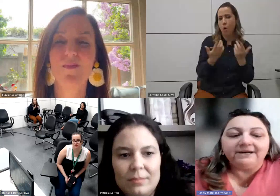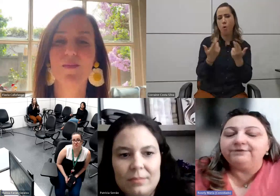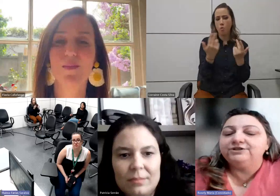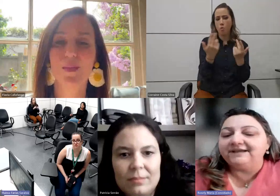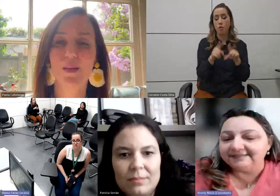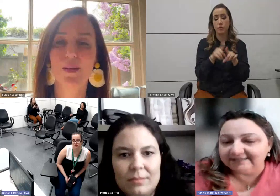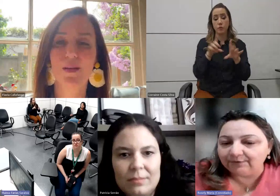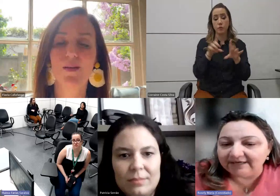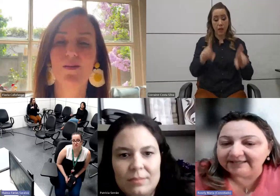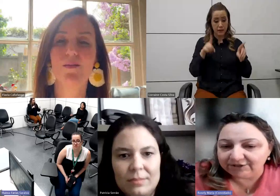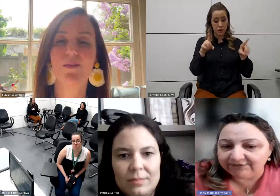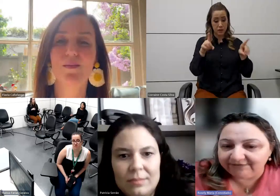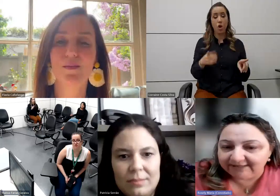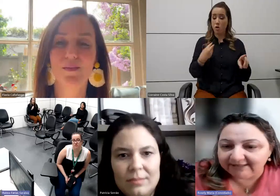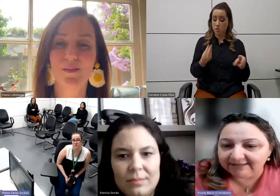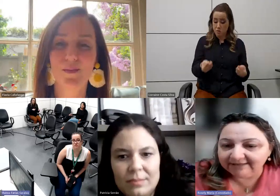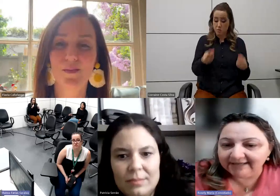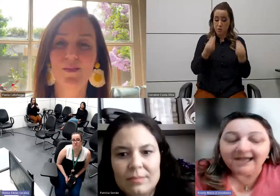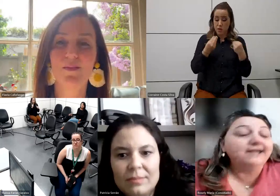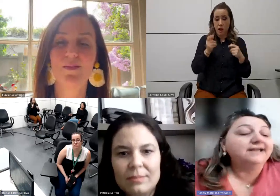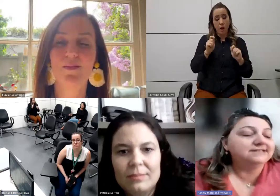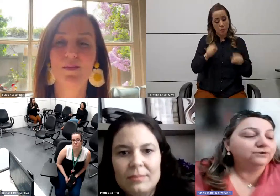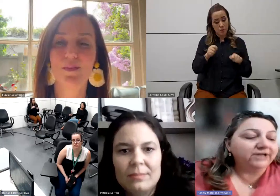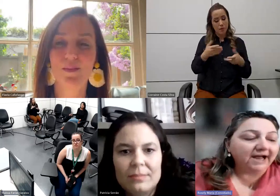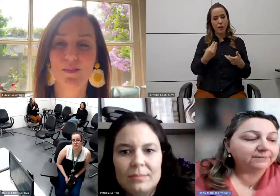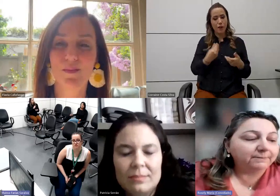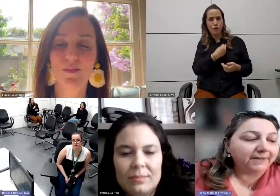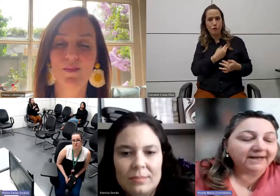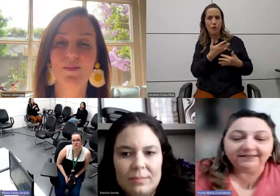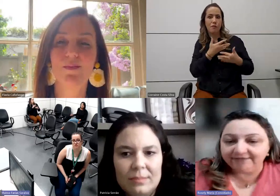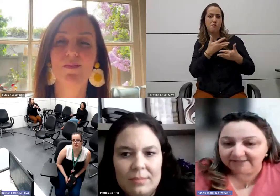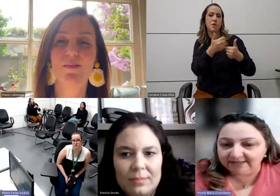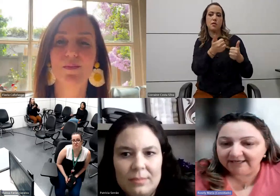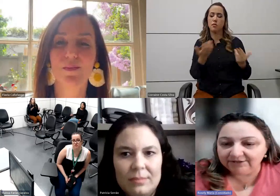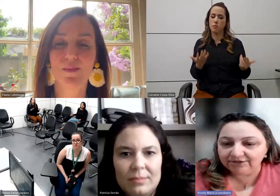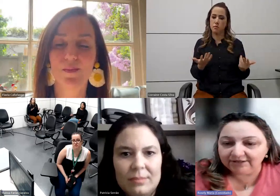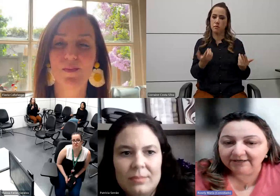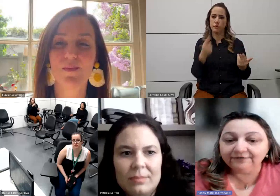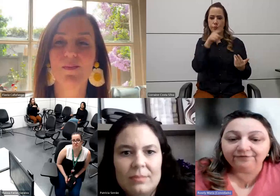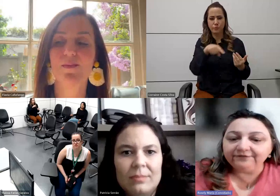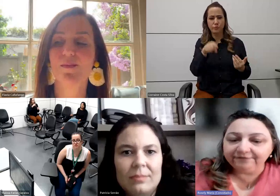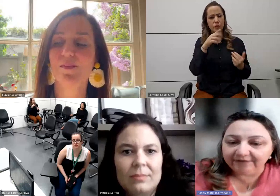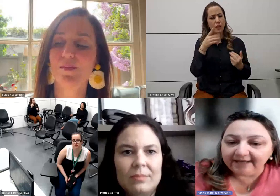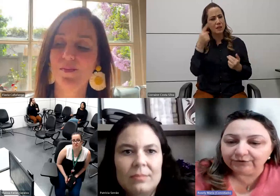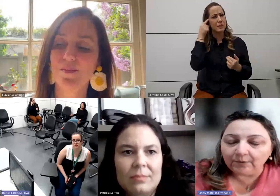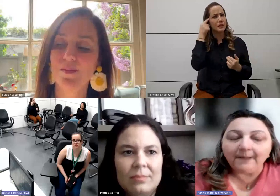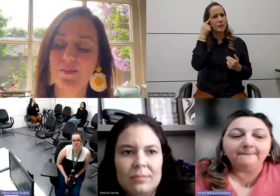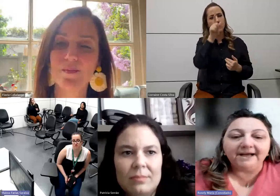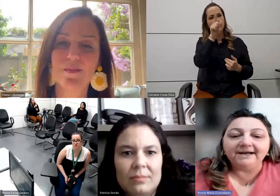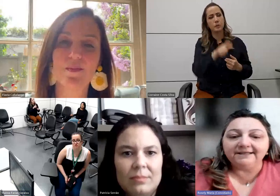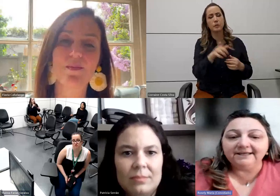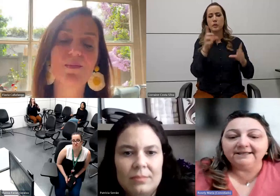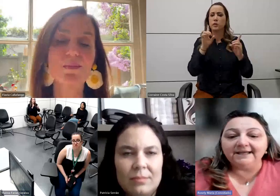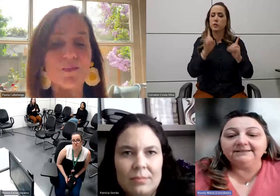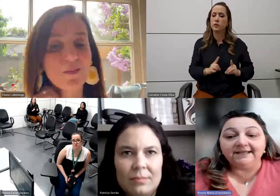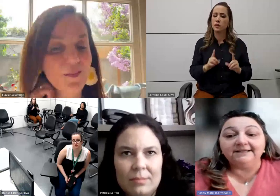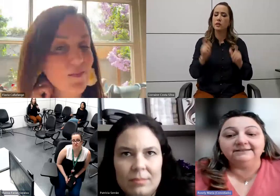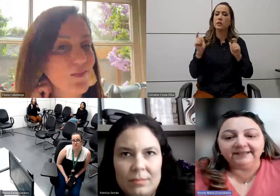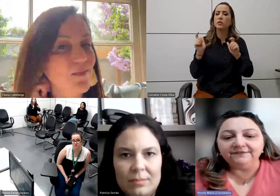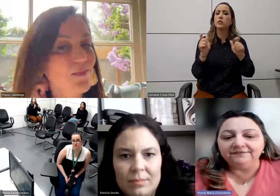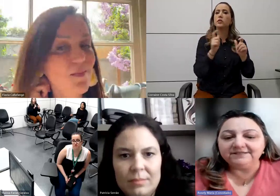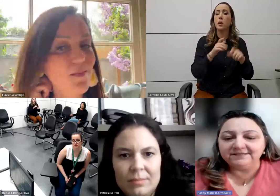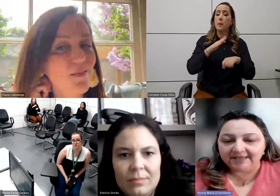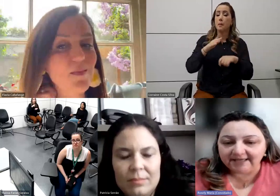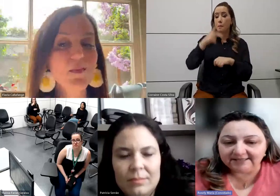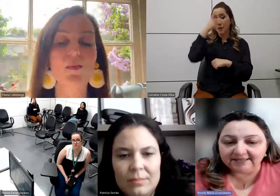foi feita para que eu tivesse essa qualidade de vida. Esse lugar para deficiente foi feito para que quem